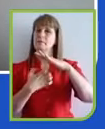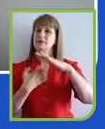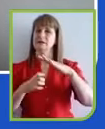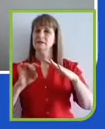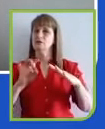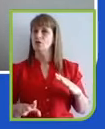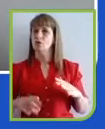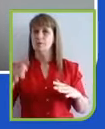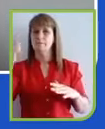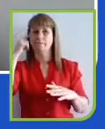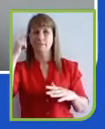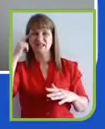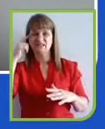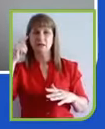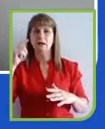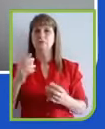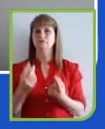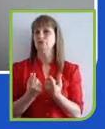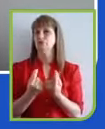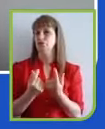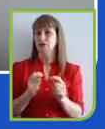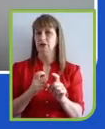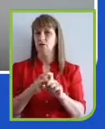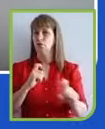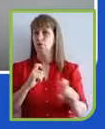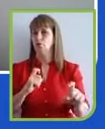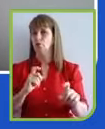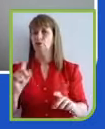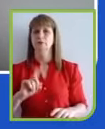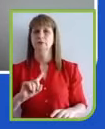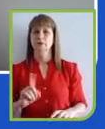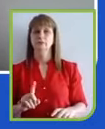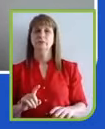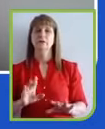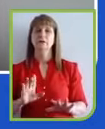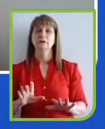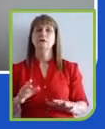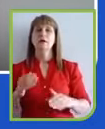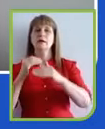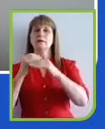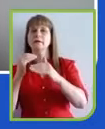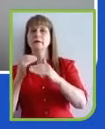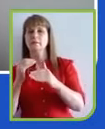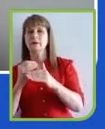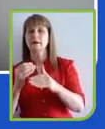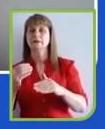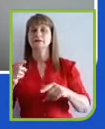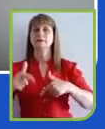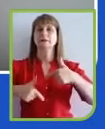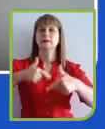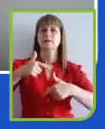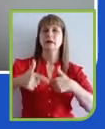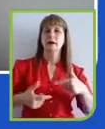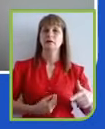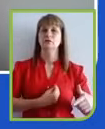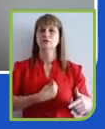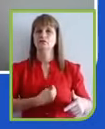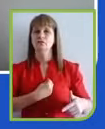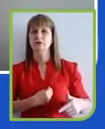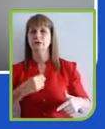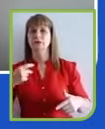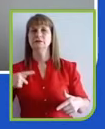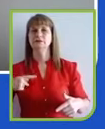as questões que você comentou, de equilíbrio, trabalho e vida pessoal, saúde mental, diversidade e inclusão, importância da liderança.